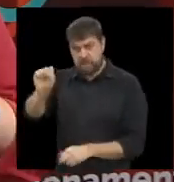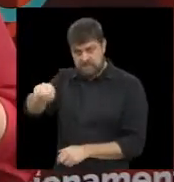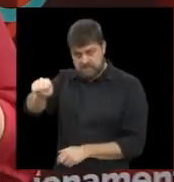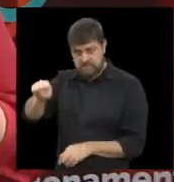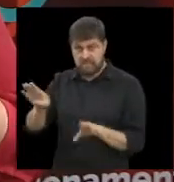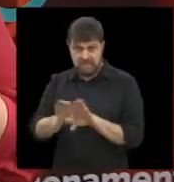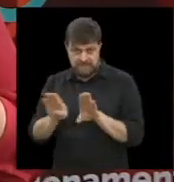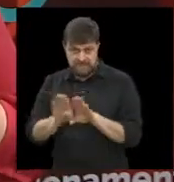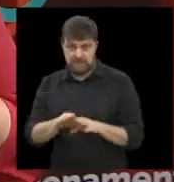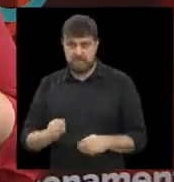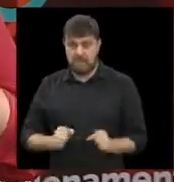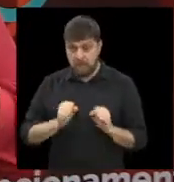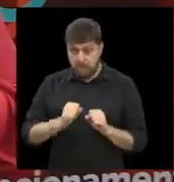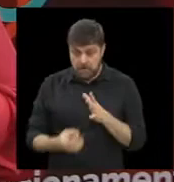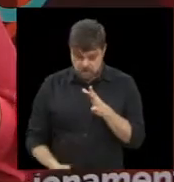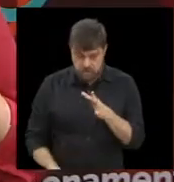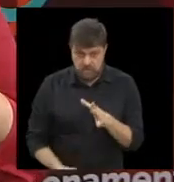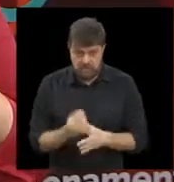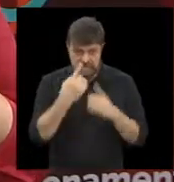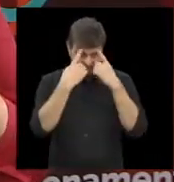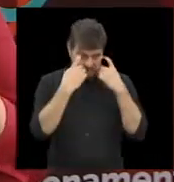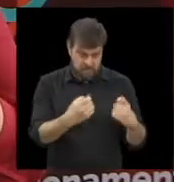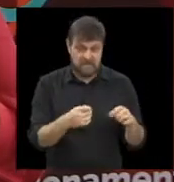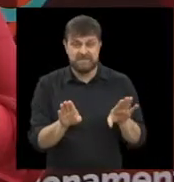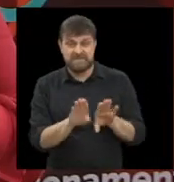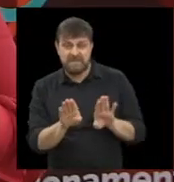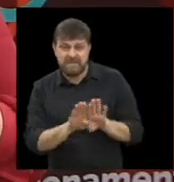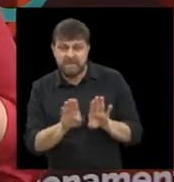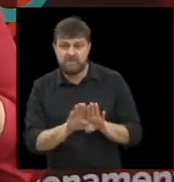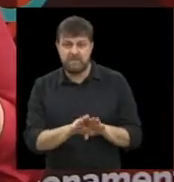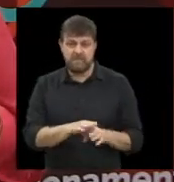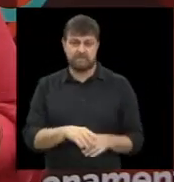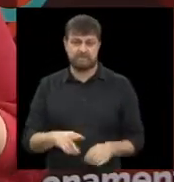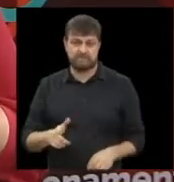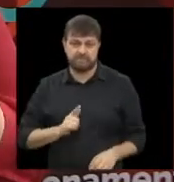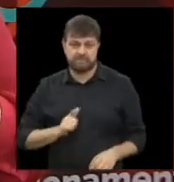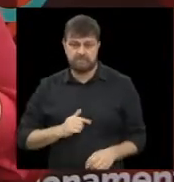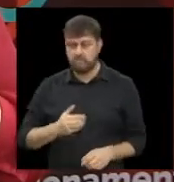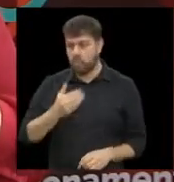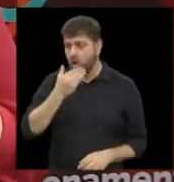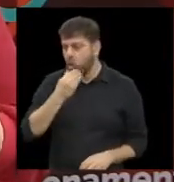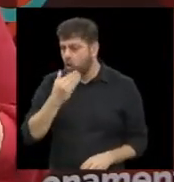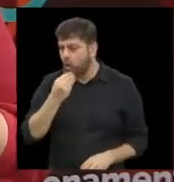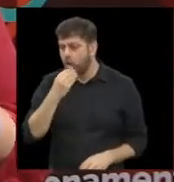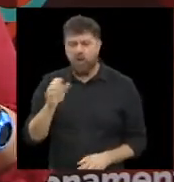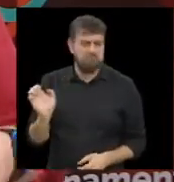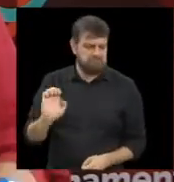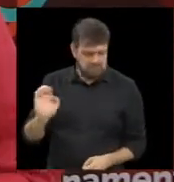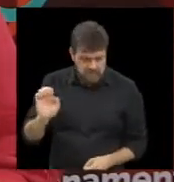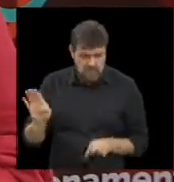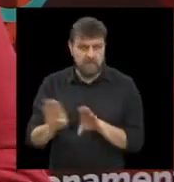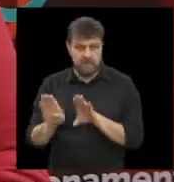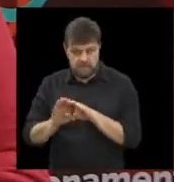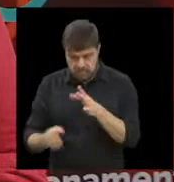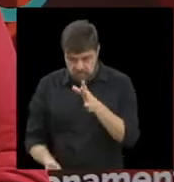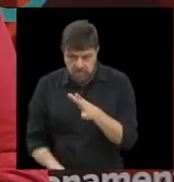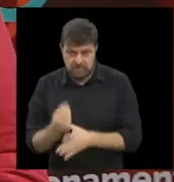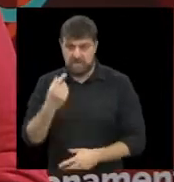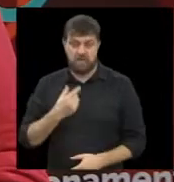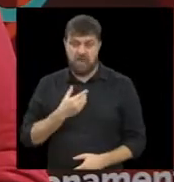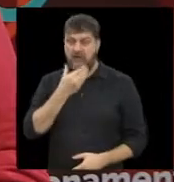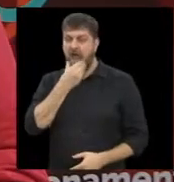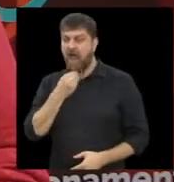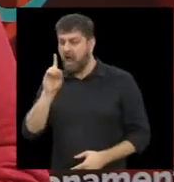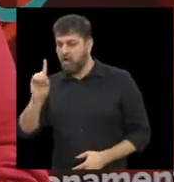mas o relacionamento abusivo acontece em relacionamentos héteros, homoafetivos. E não é só do